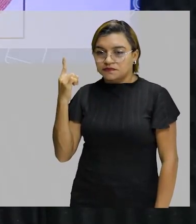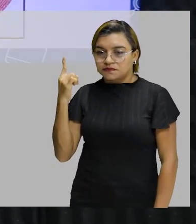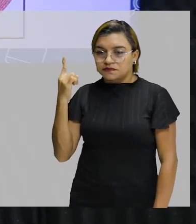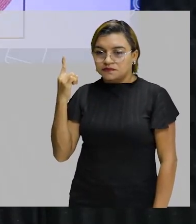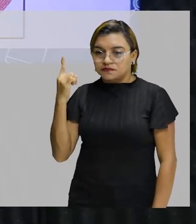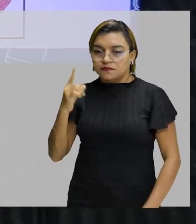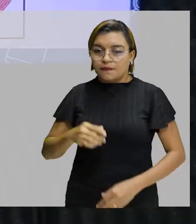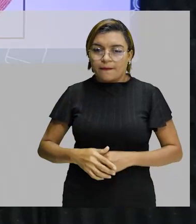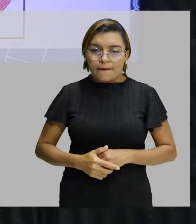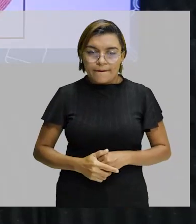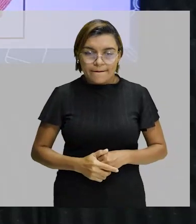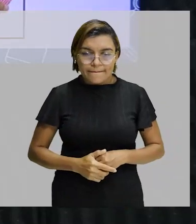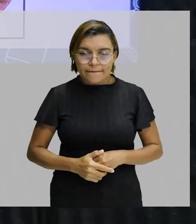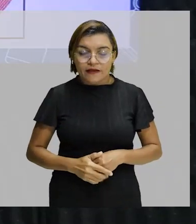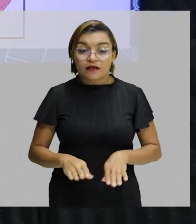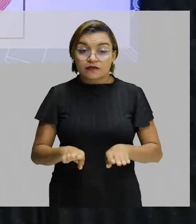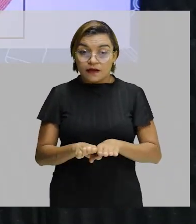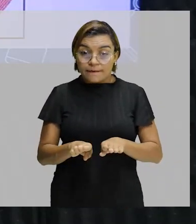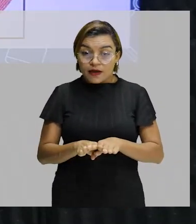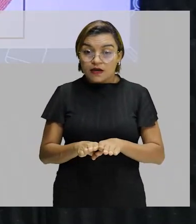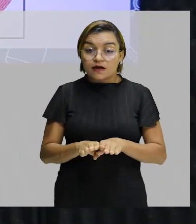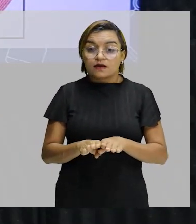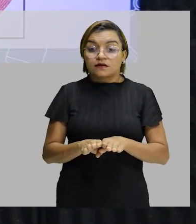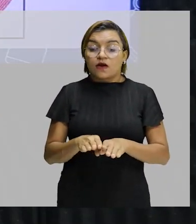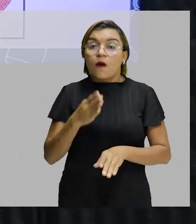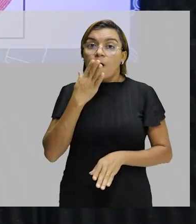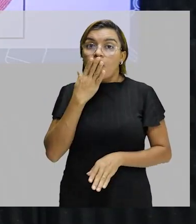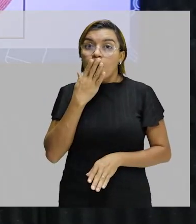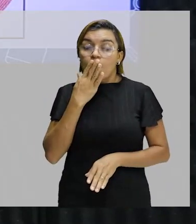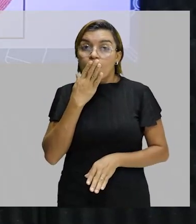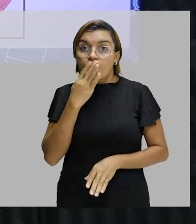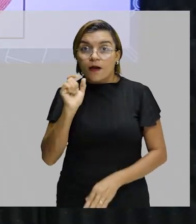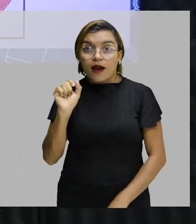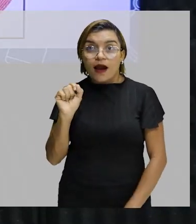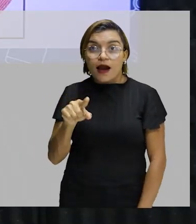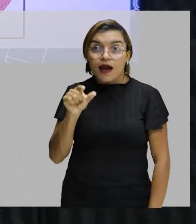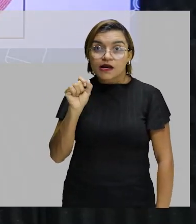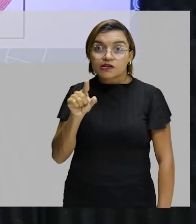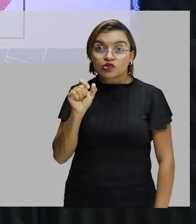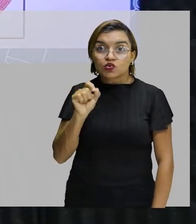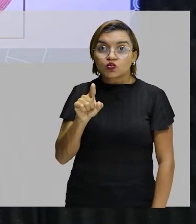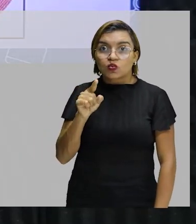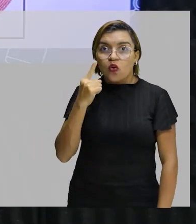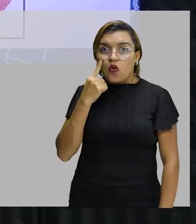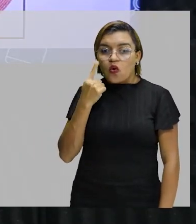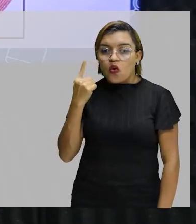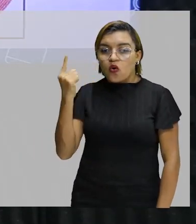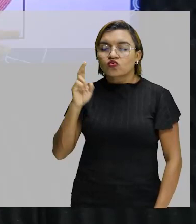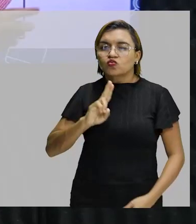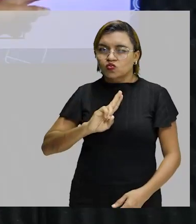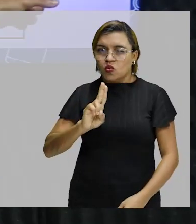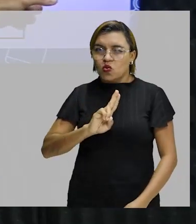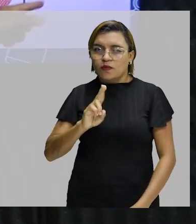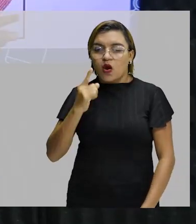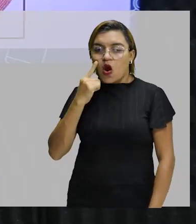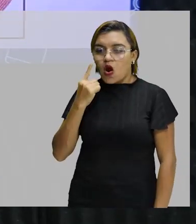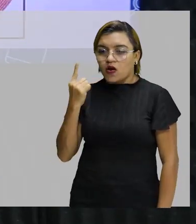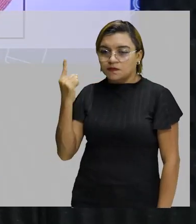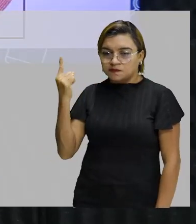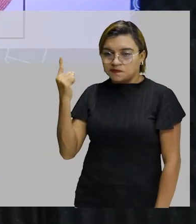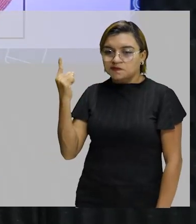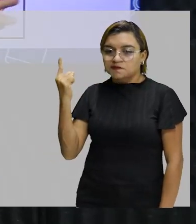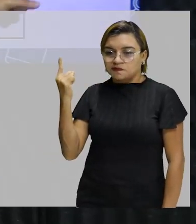Temos aqui, de azul. Acabei de circular bem próximo do arremesso de peso. O lançamento de